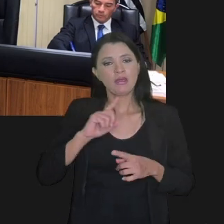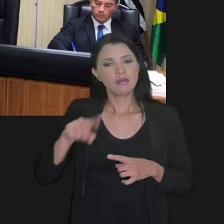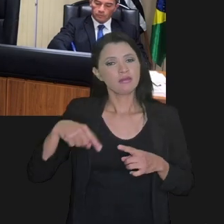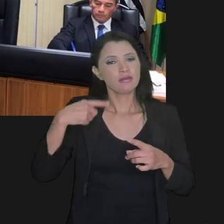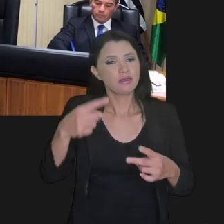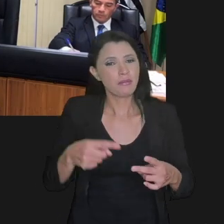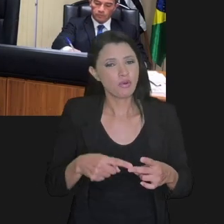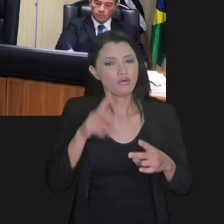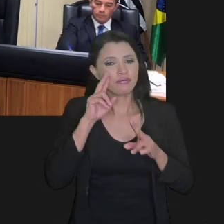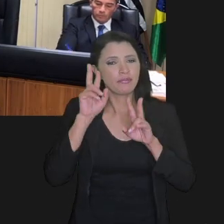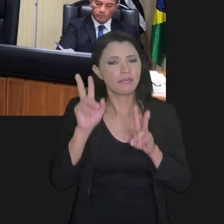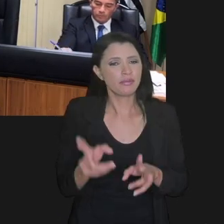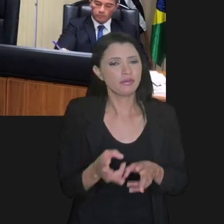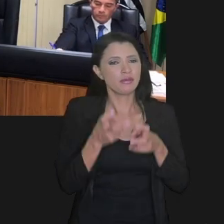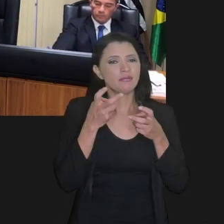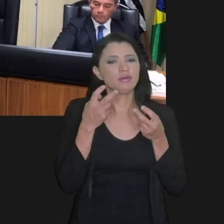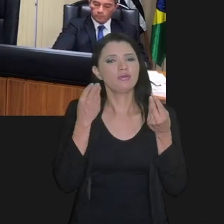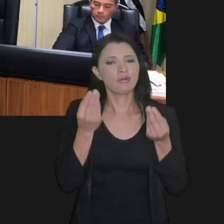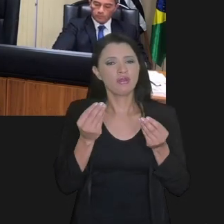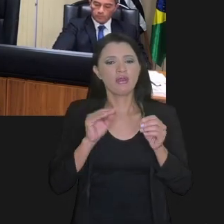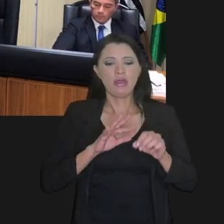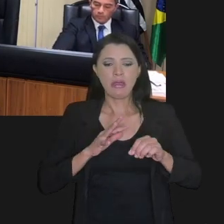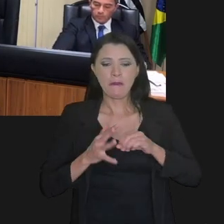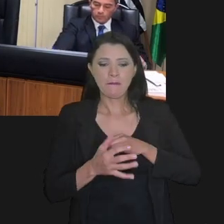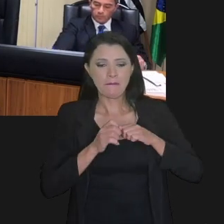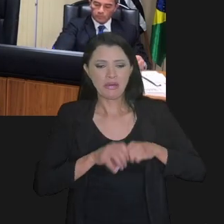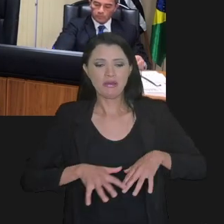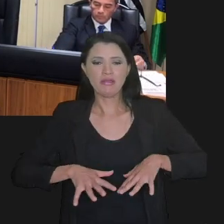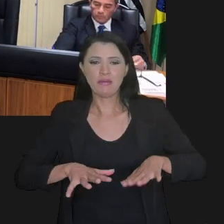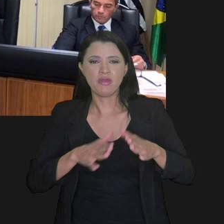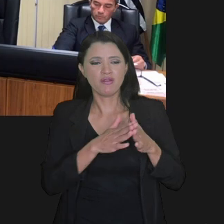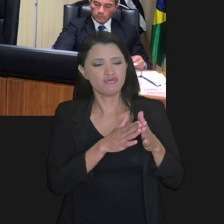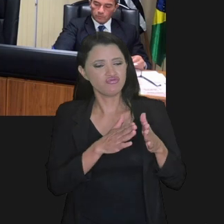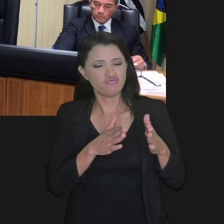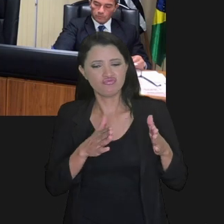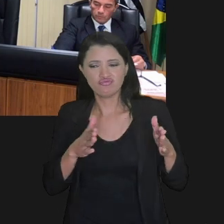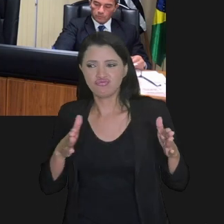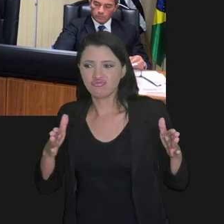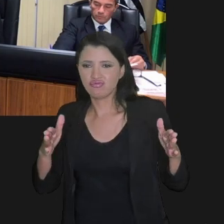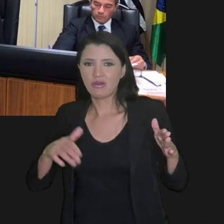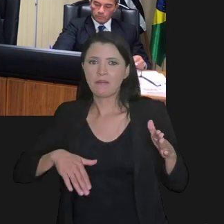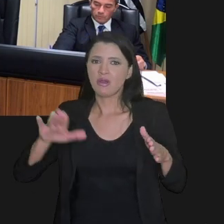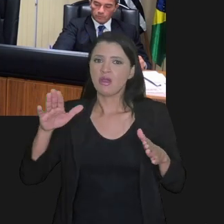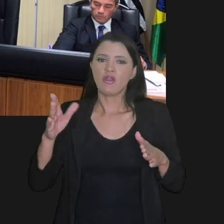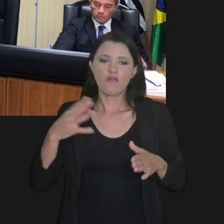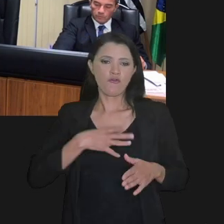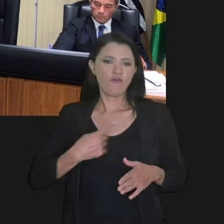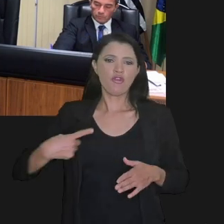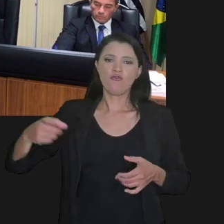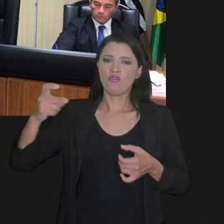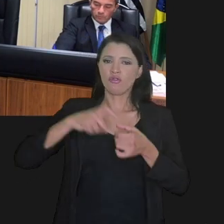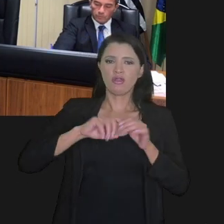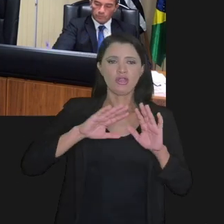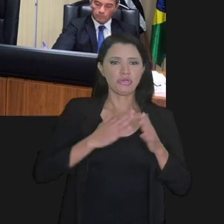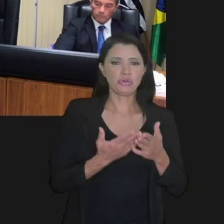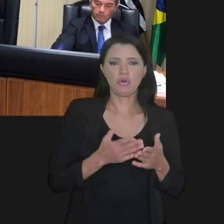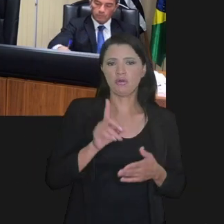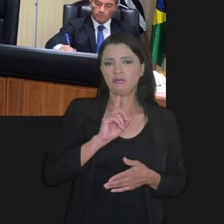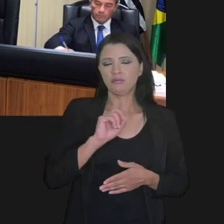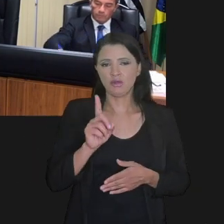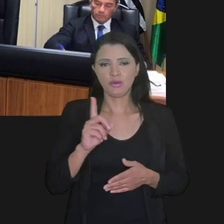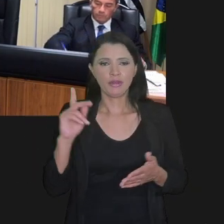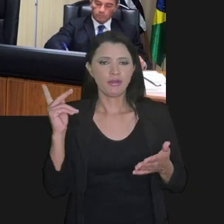caixa. Logo em seguida, a gente viu que a pandemia ia ser muito mais duradoura, que os nossos filhos não